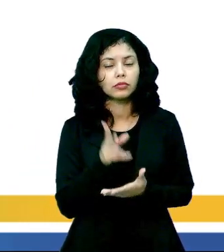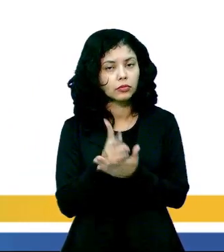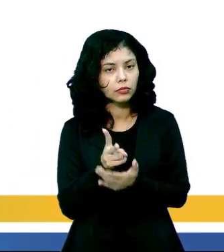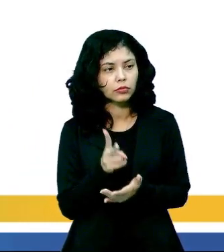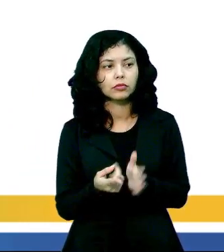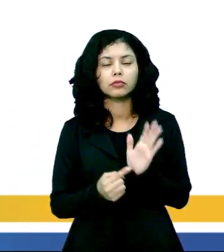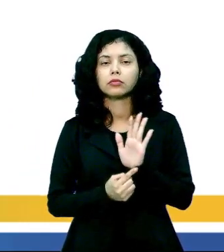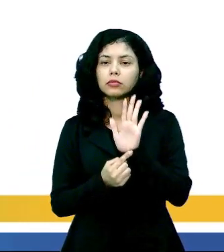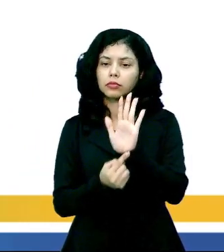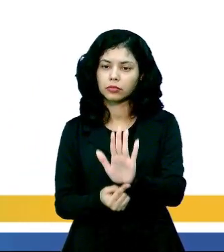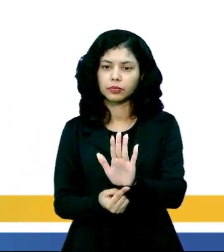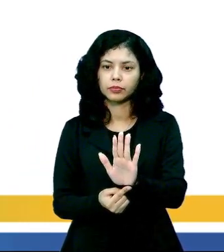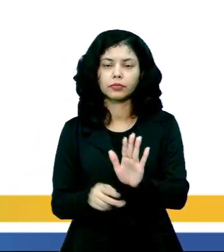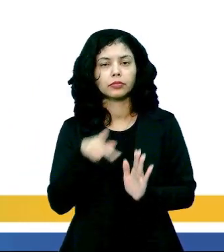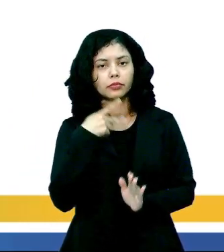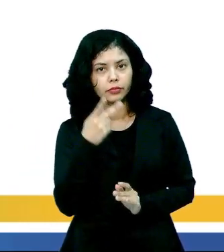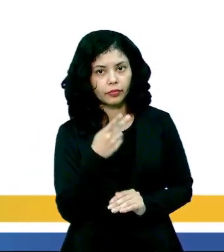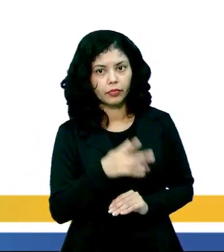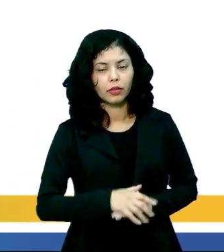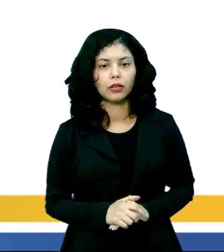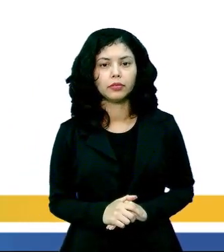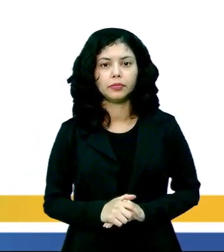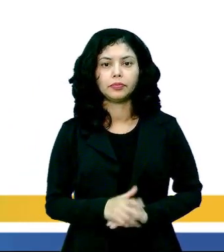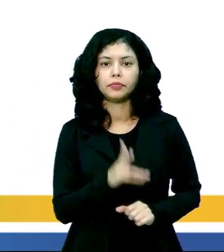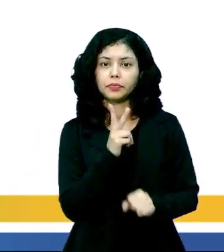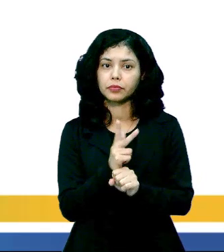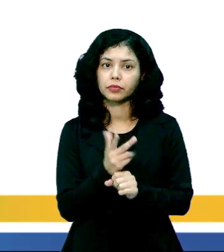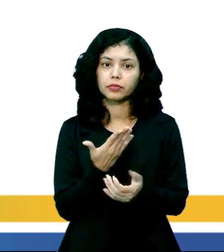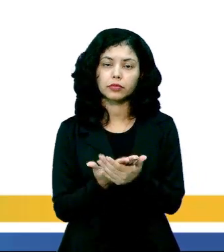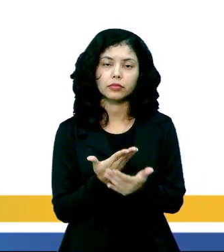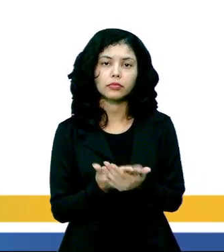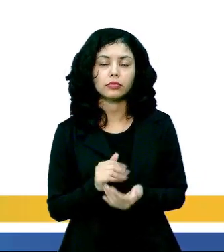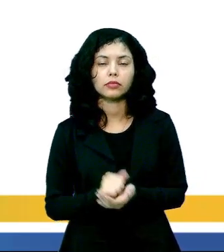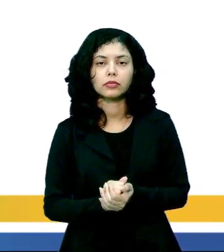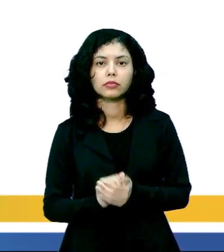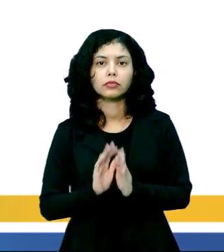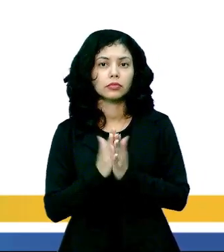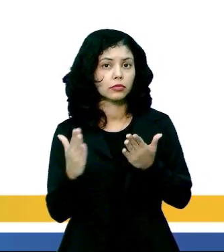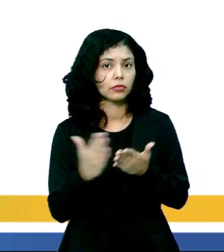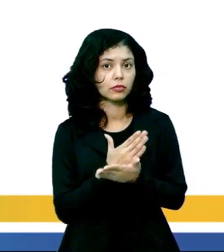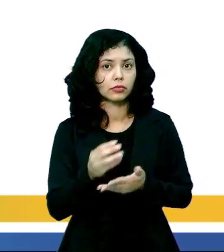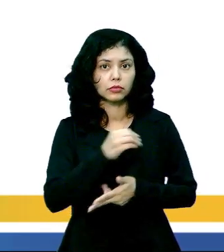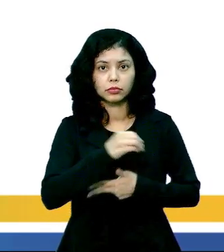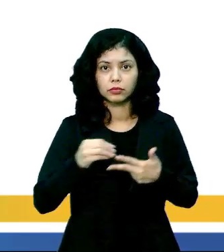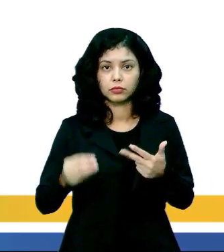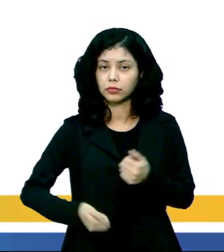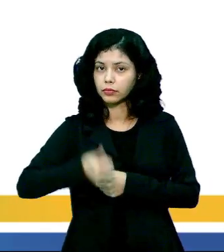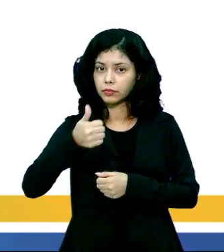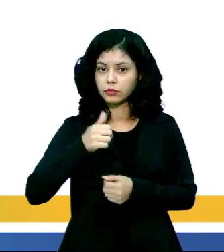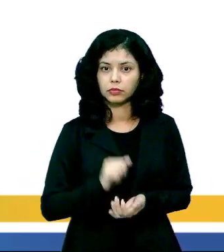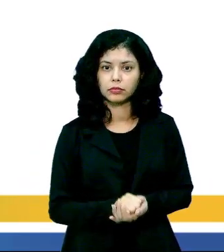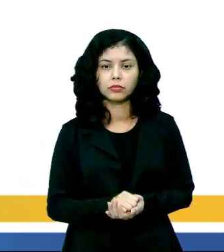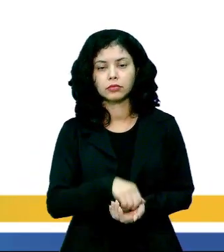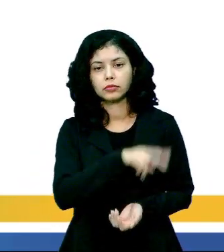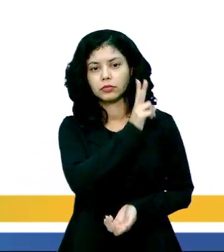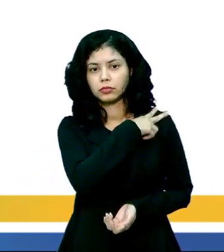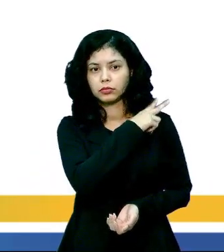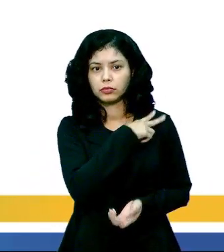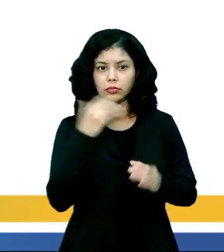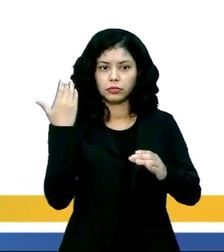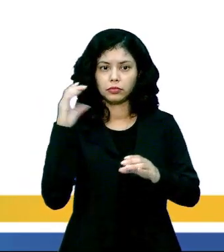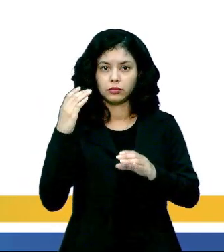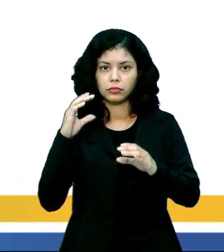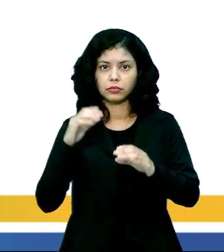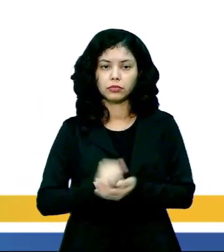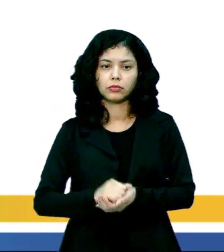sempre recomendo no início das videoaulas, que é o livro A Prova Enem, o volume de Ciências